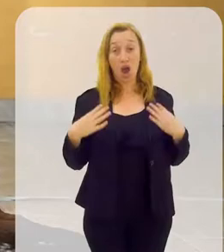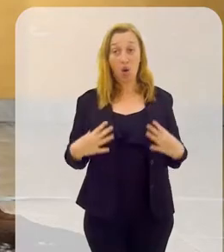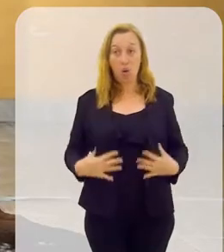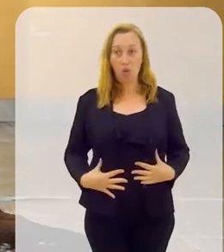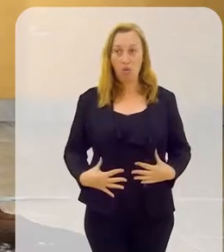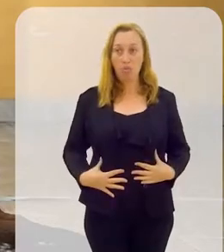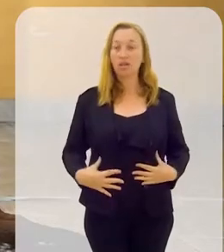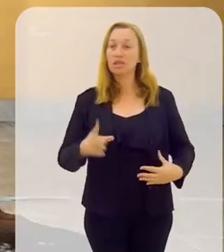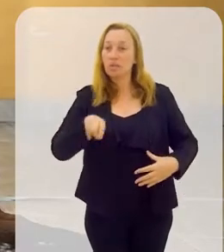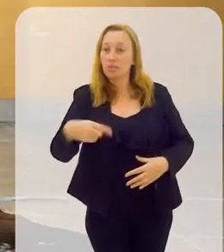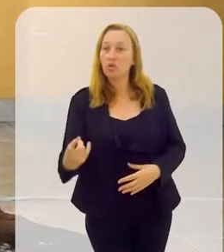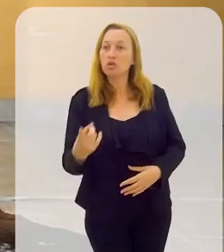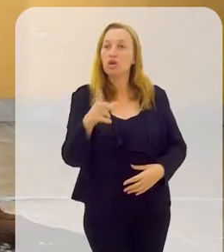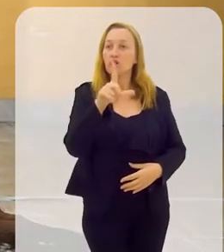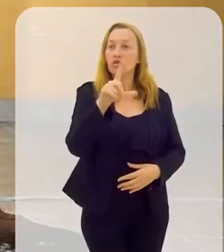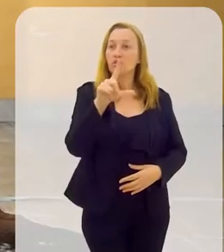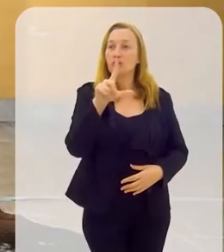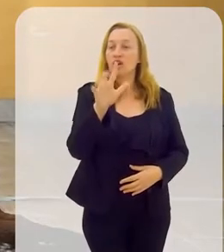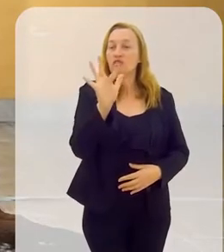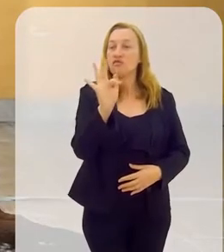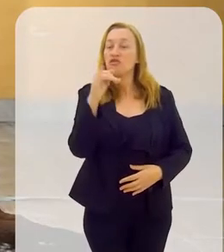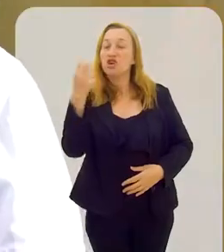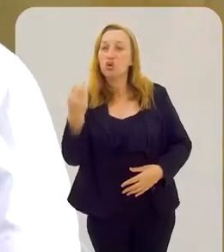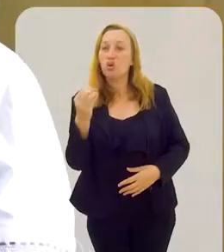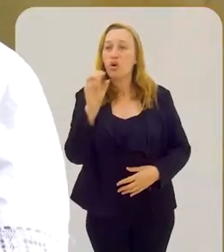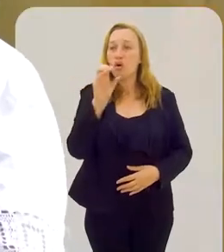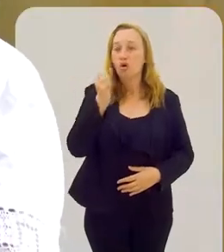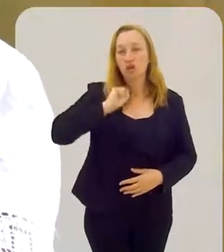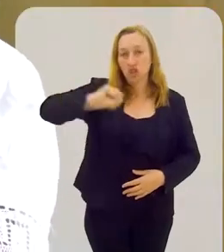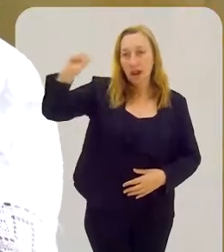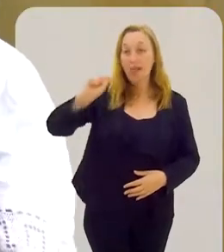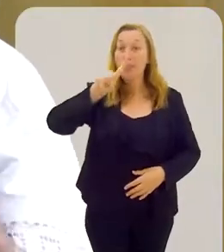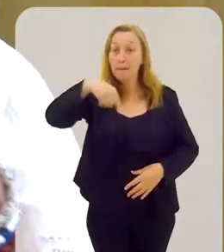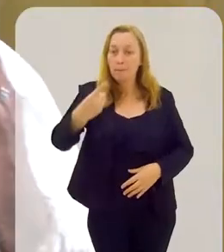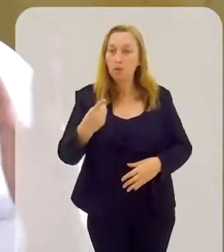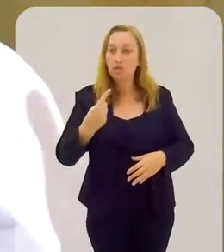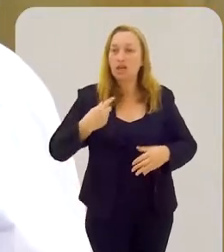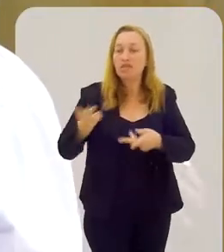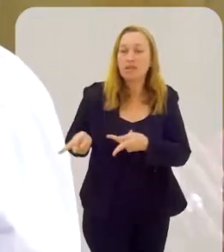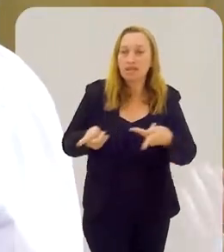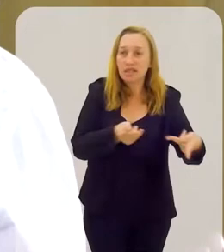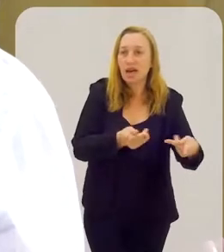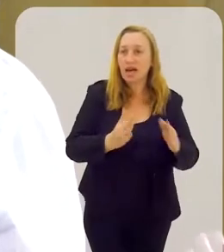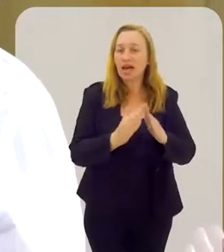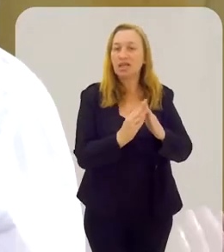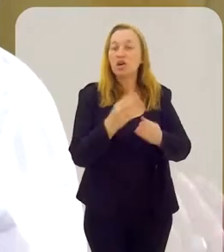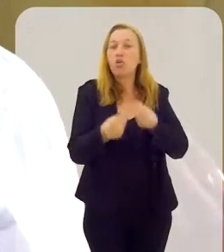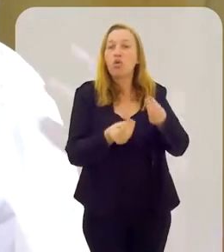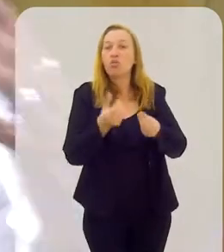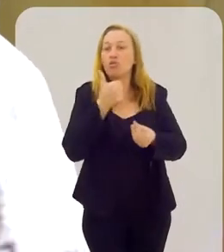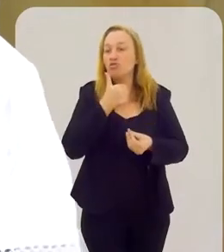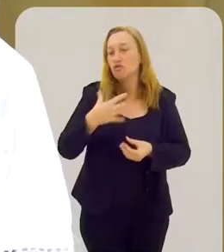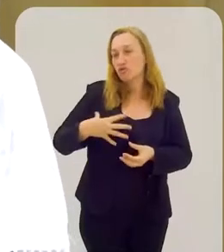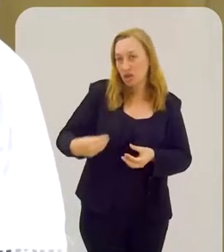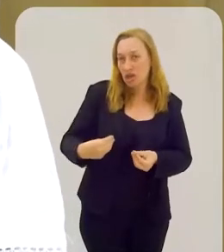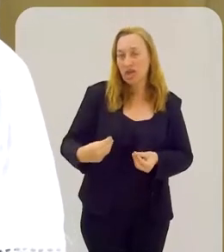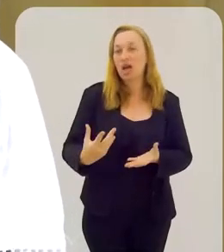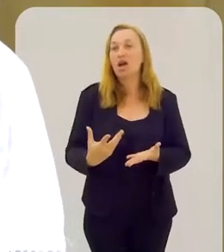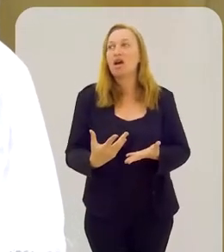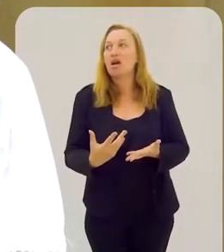ração e a primeira coisa, um fio de oxalá. Certo. E daí ela começa a frequentar a casa como filha. Ela vai ser,